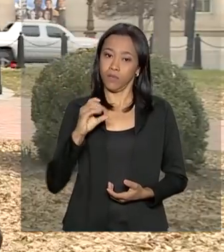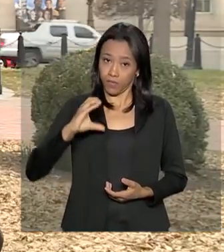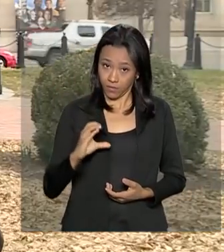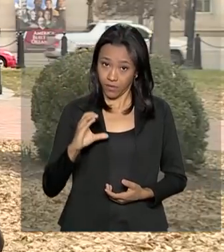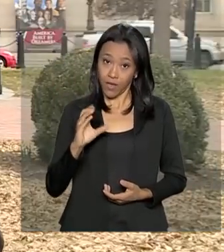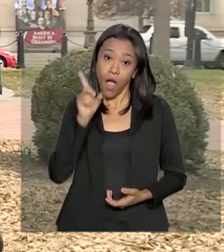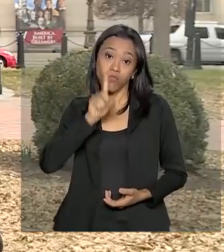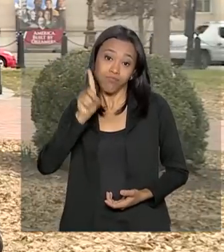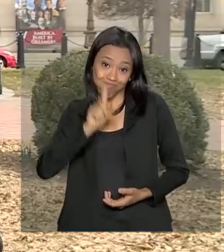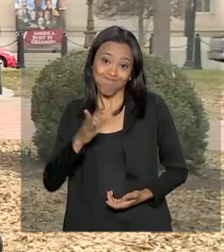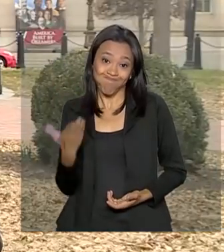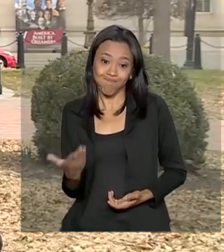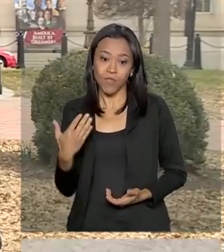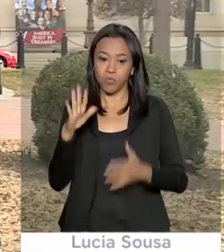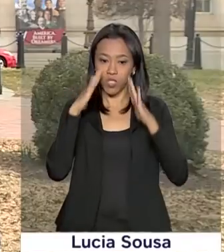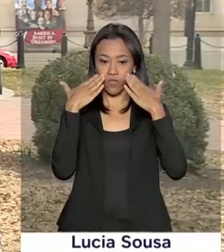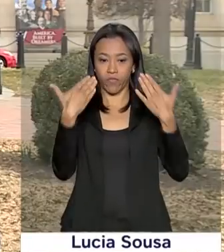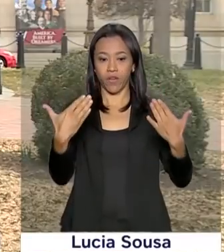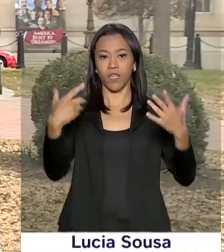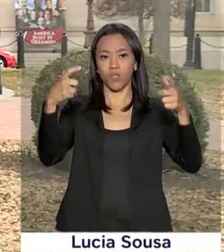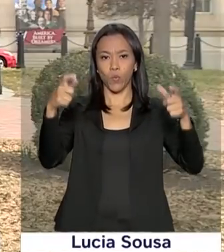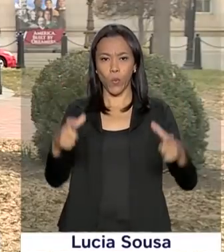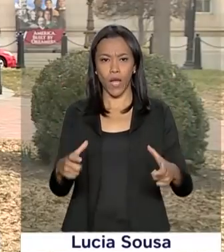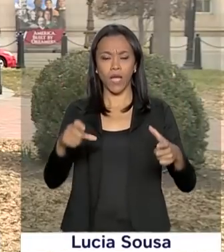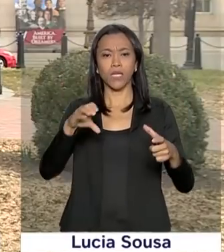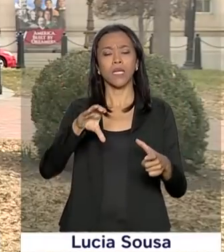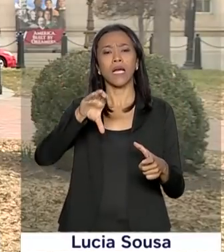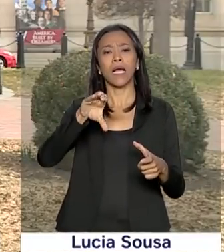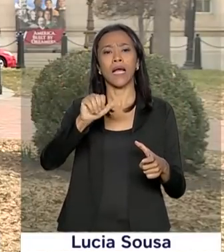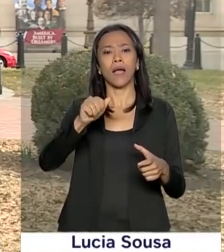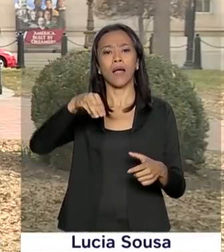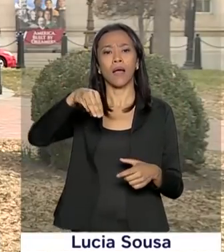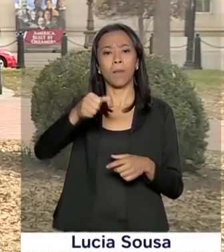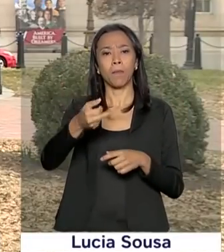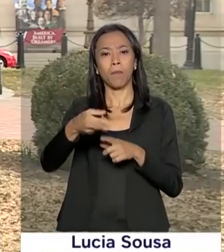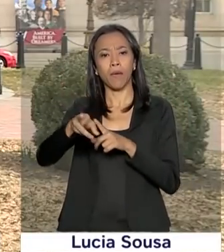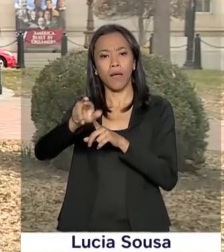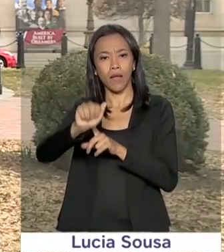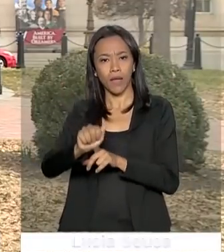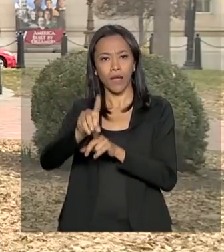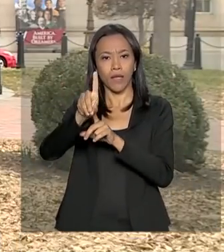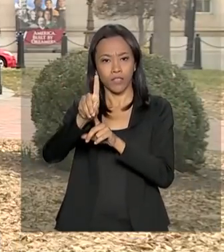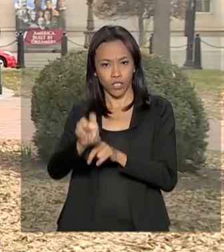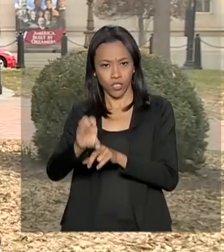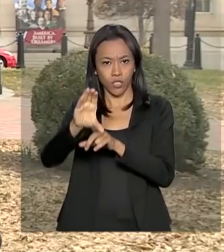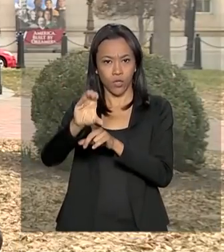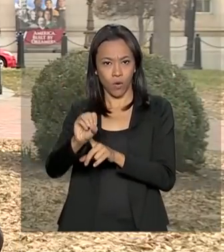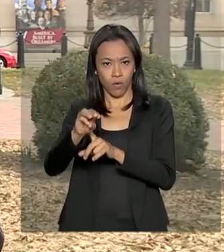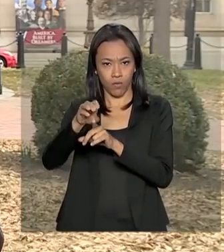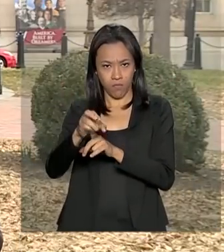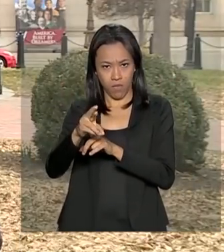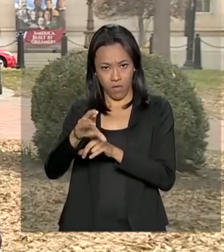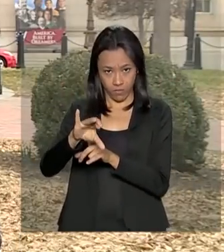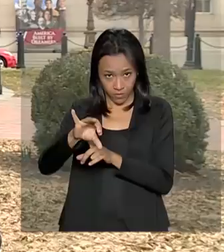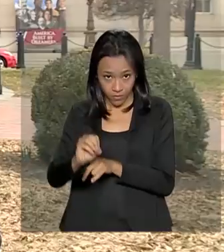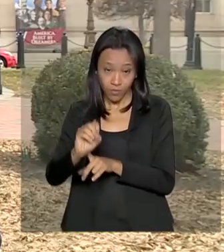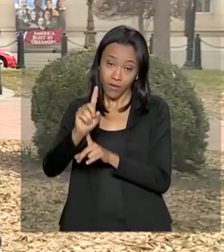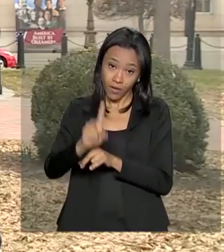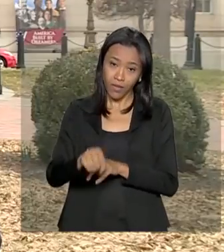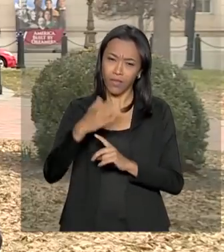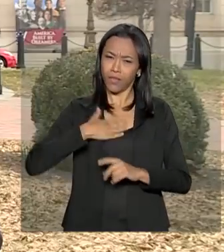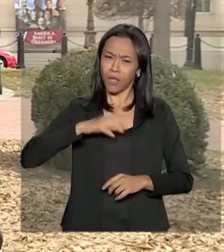frente à Câmara de Comércio dos Estados Unidos, onde logo mais começa o evento Brasil em Washington.